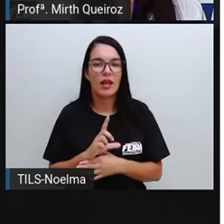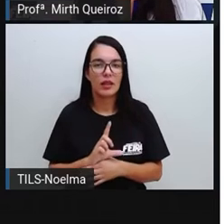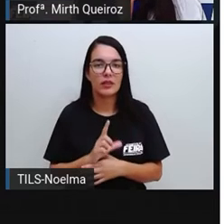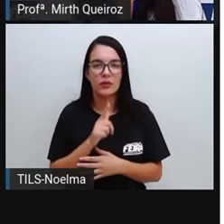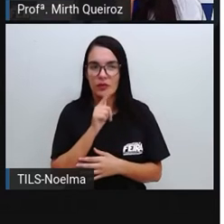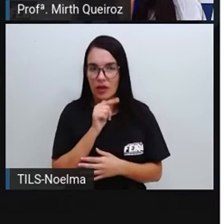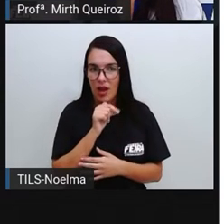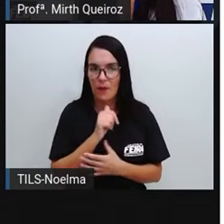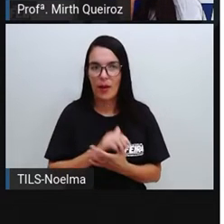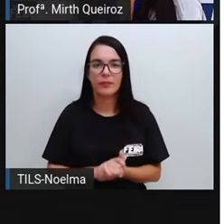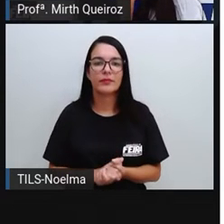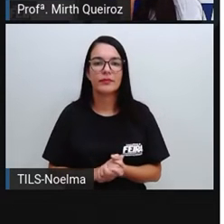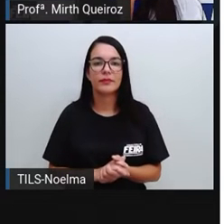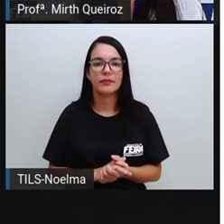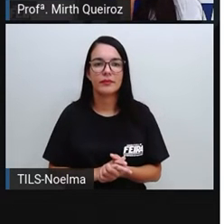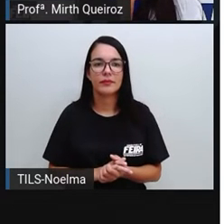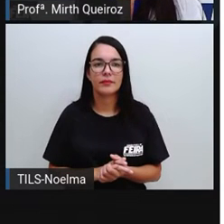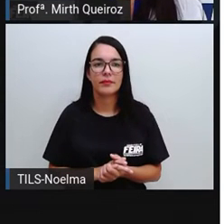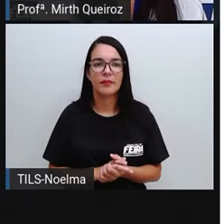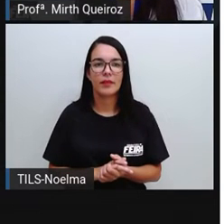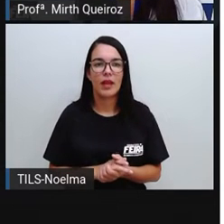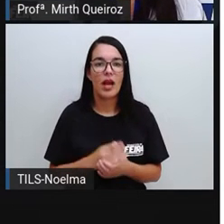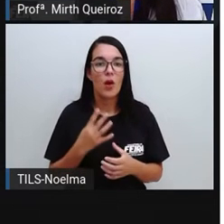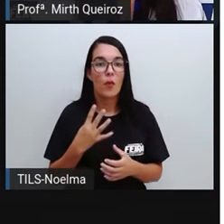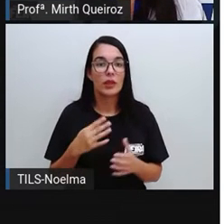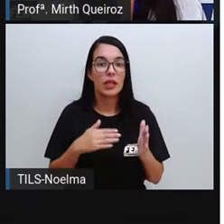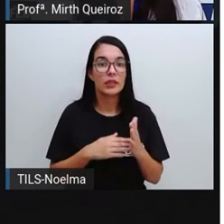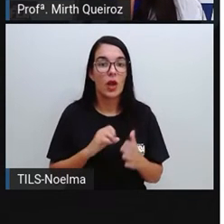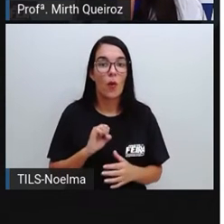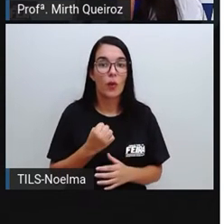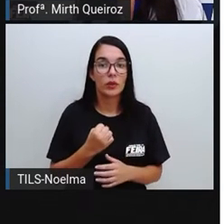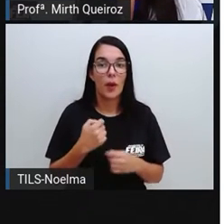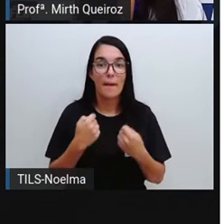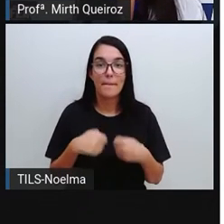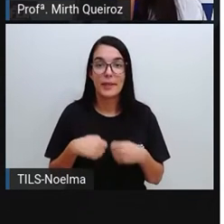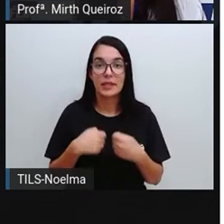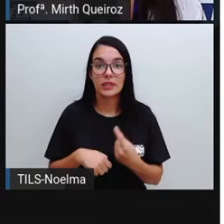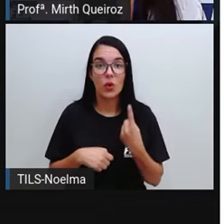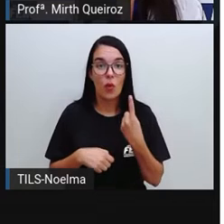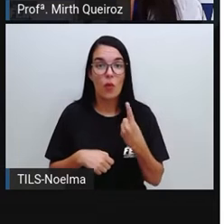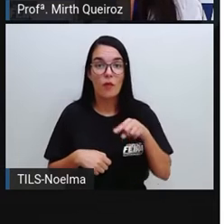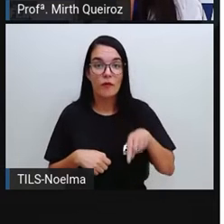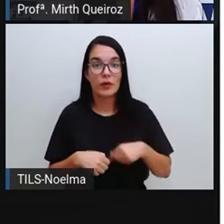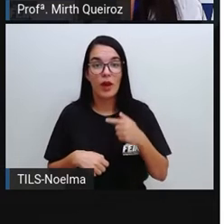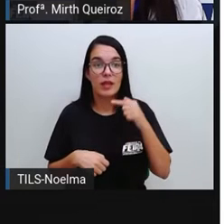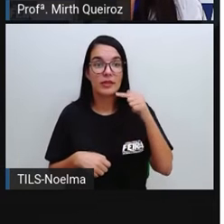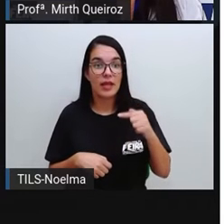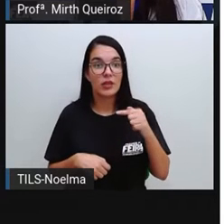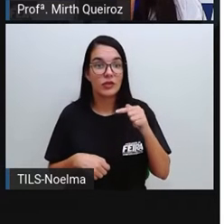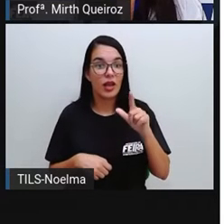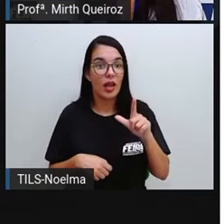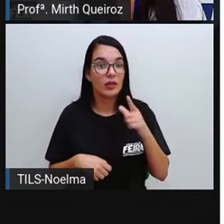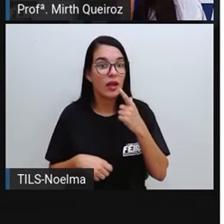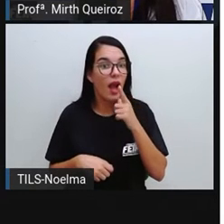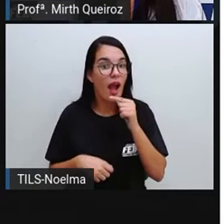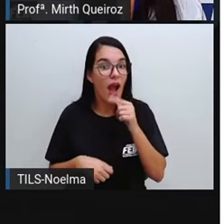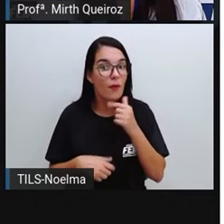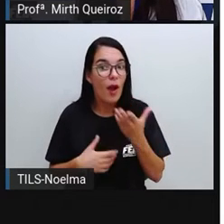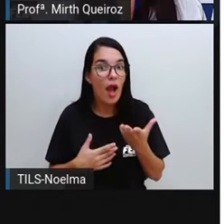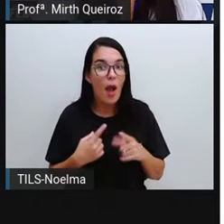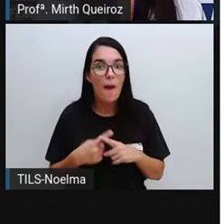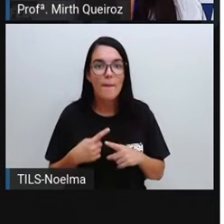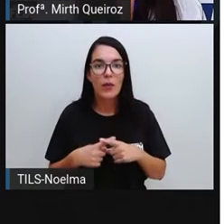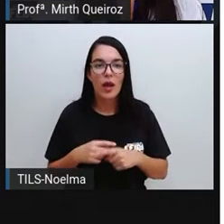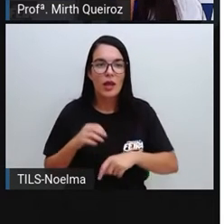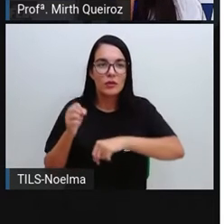De água Certo? De 4 a 8 anos De 1,7 litros De água Porque